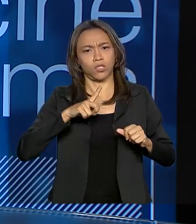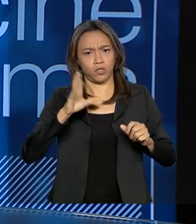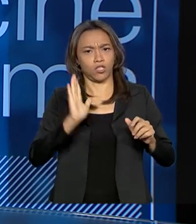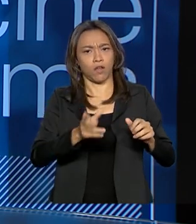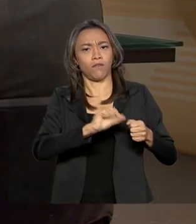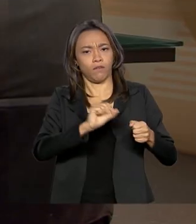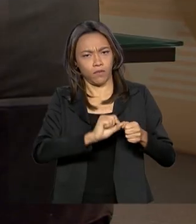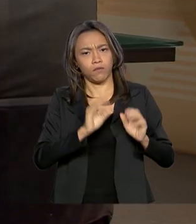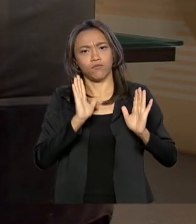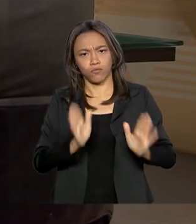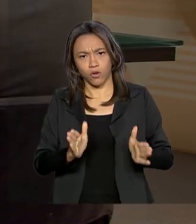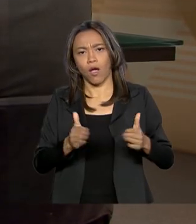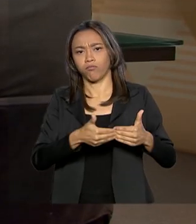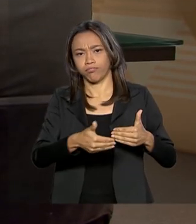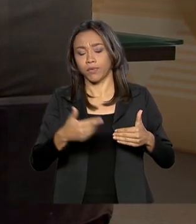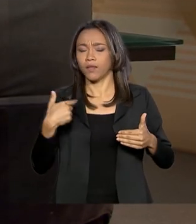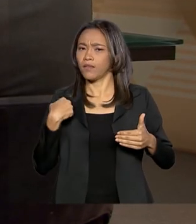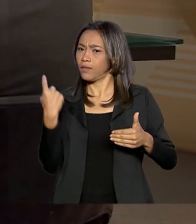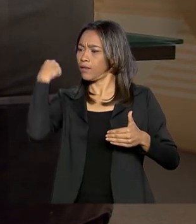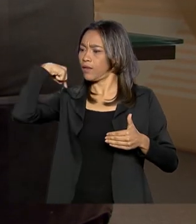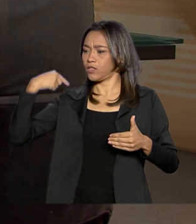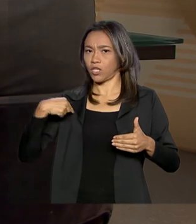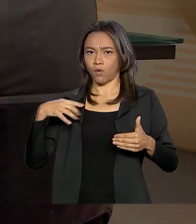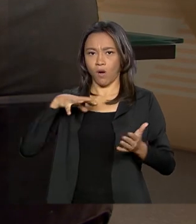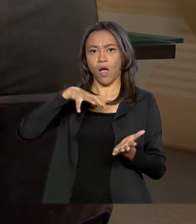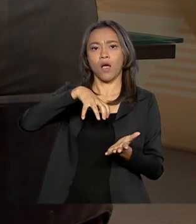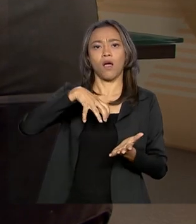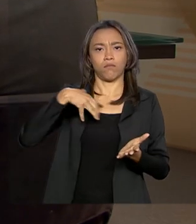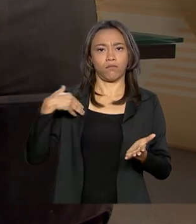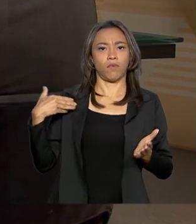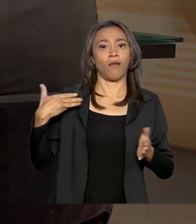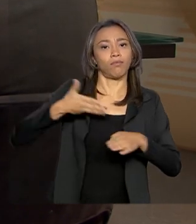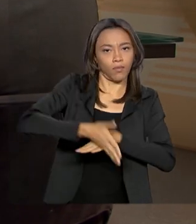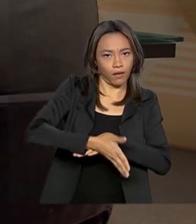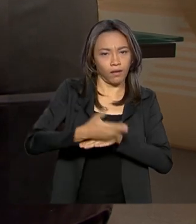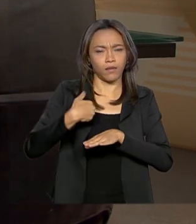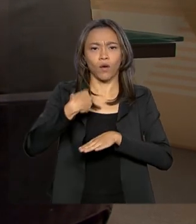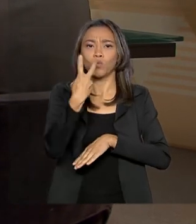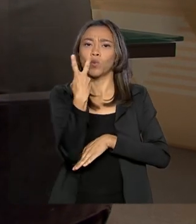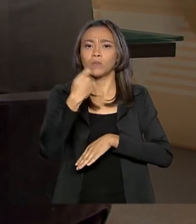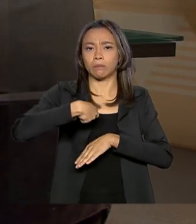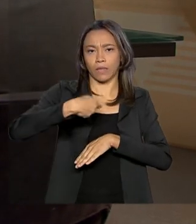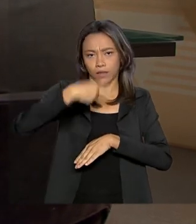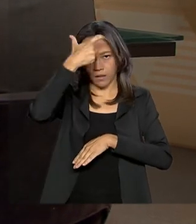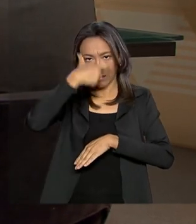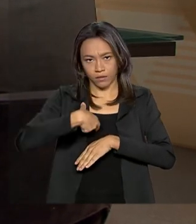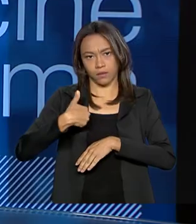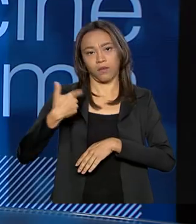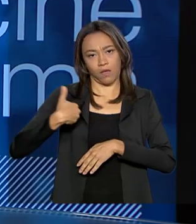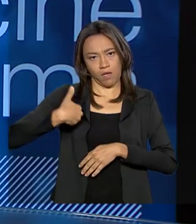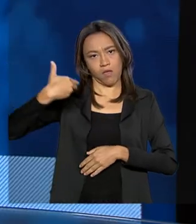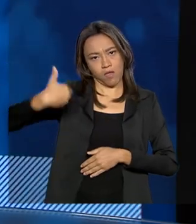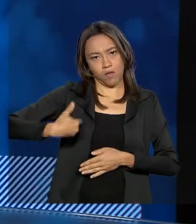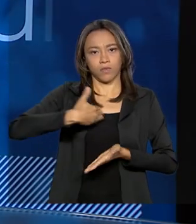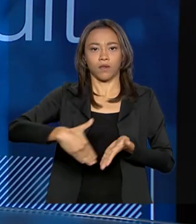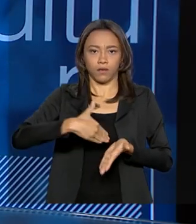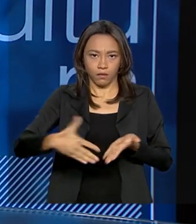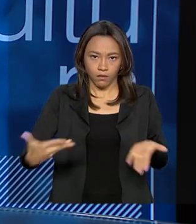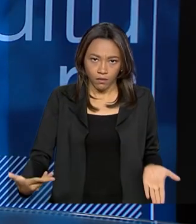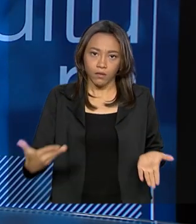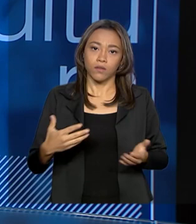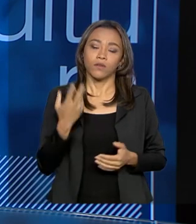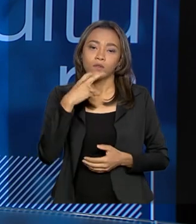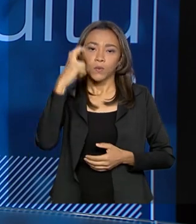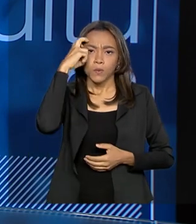desde que eu entrei, aproximadamente dois meses, que eu estou no cargo de Secretaria de Cultura, e a gente